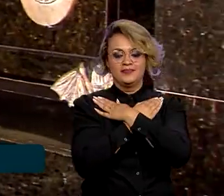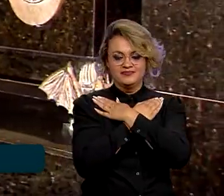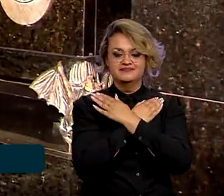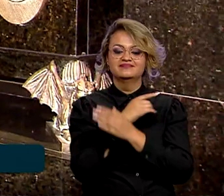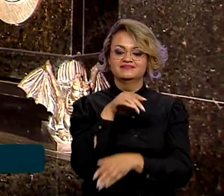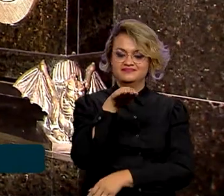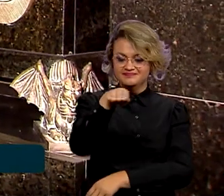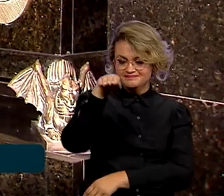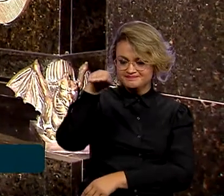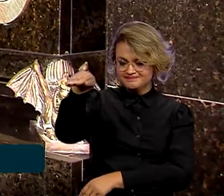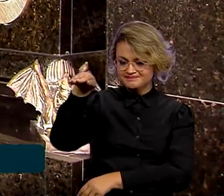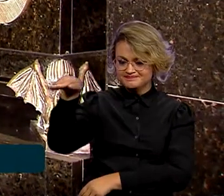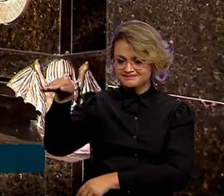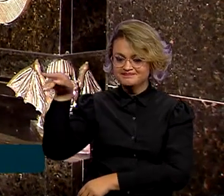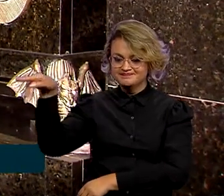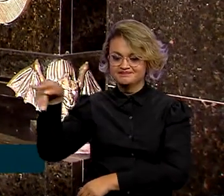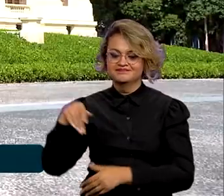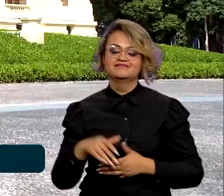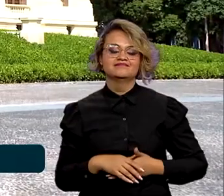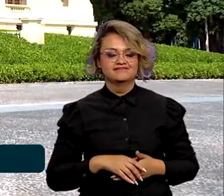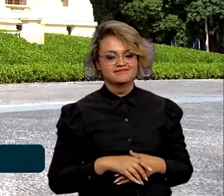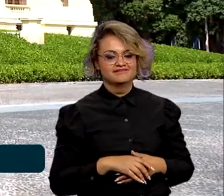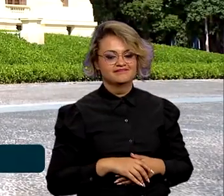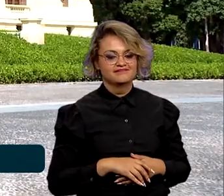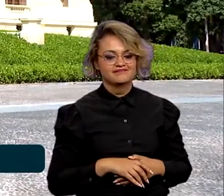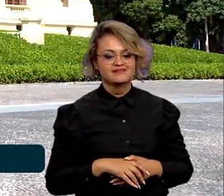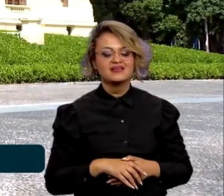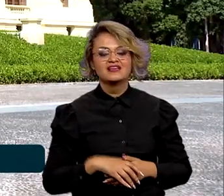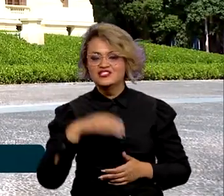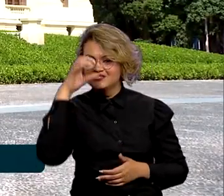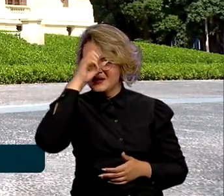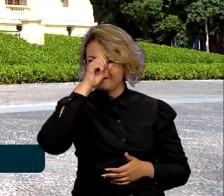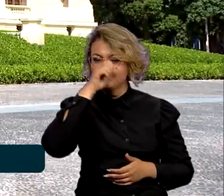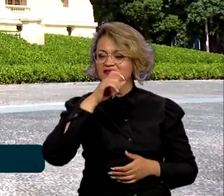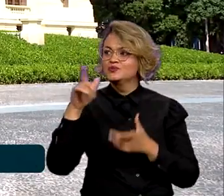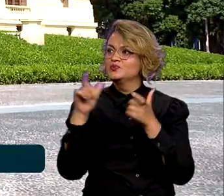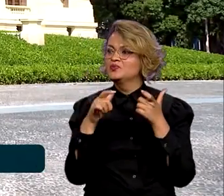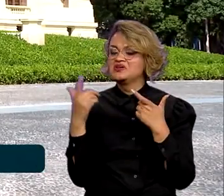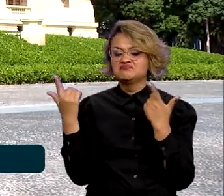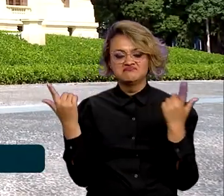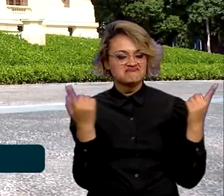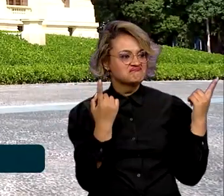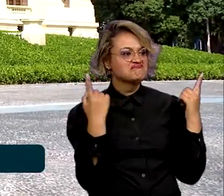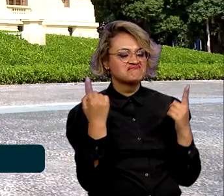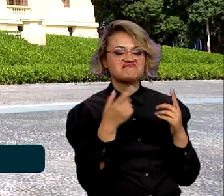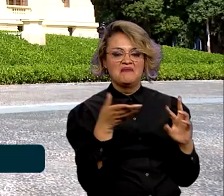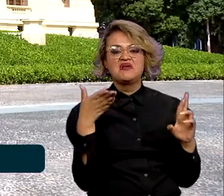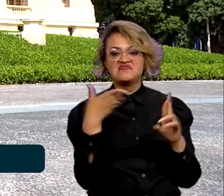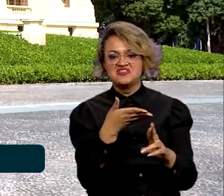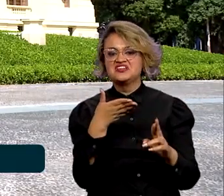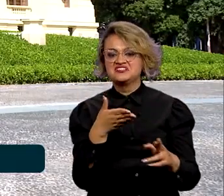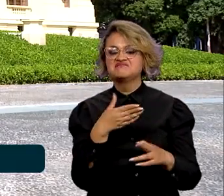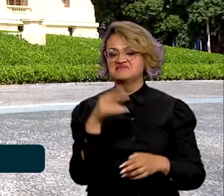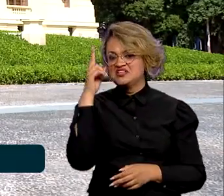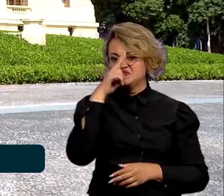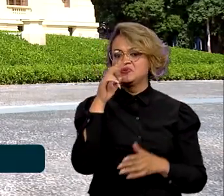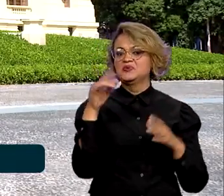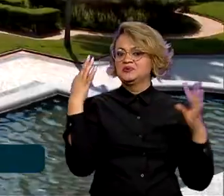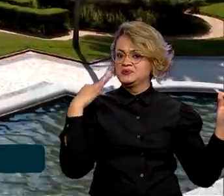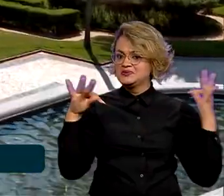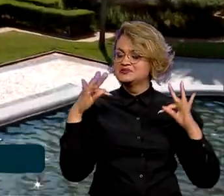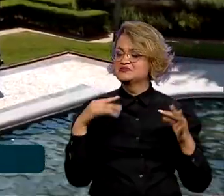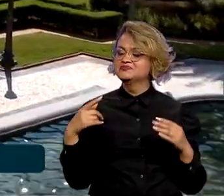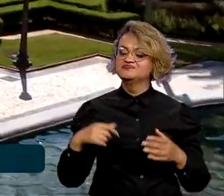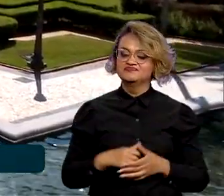esposas, Leopoldina e Amélia. A gente aprende muito sobre esse lugar aqui. São Paulo realmente é uma referência para a cena histórica e turística.